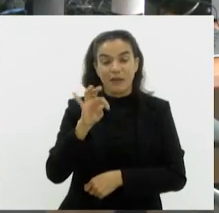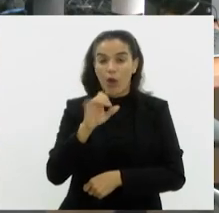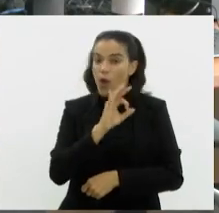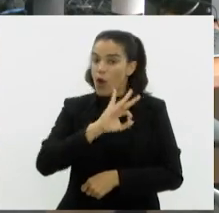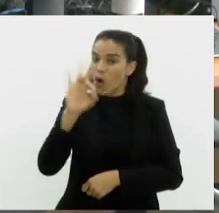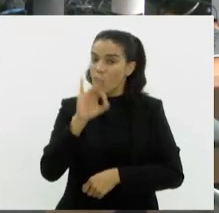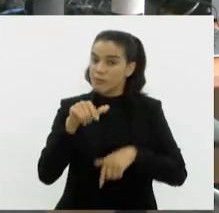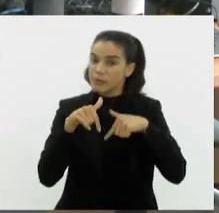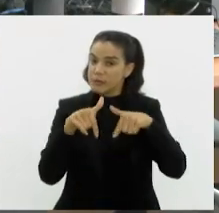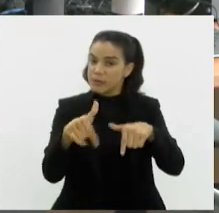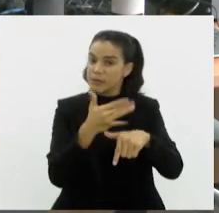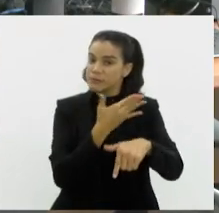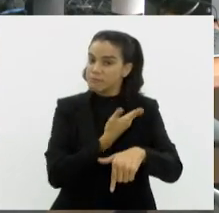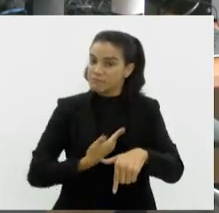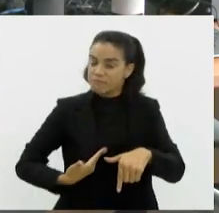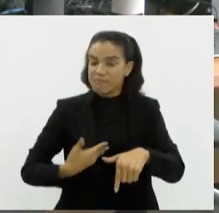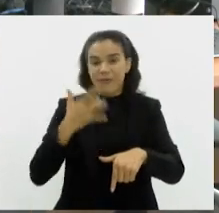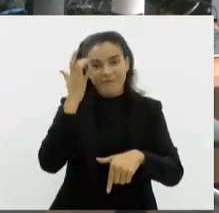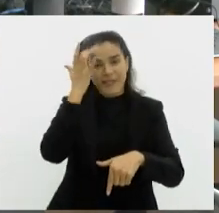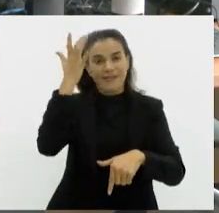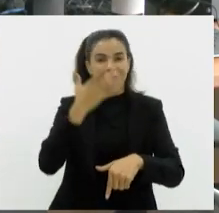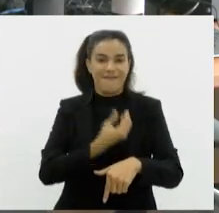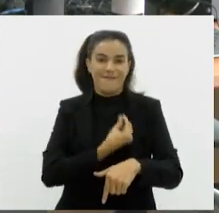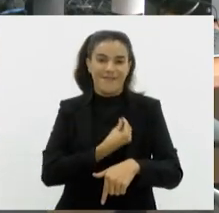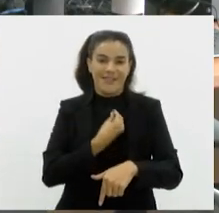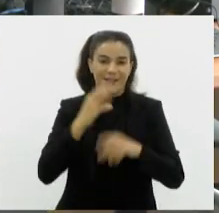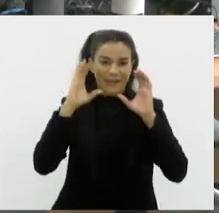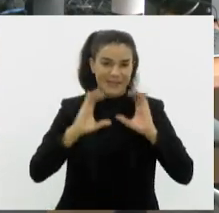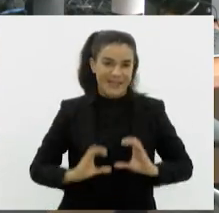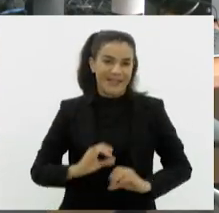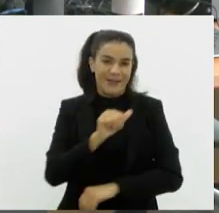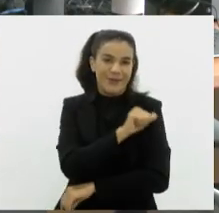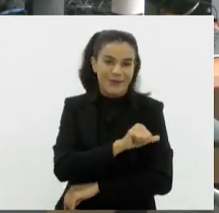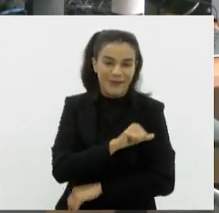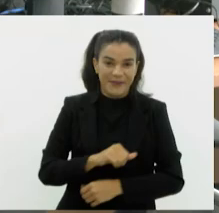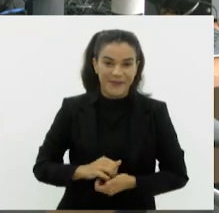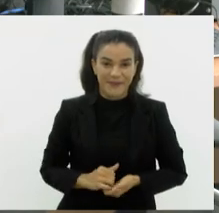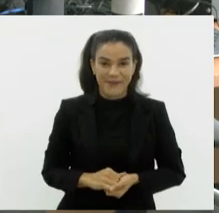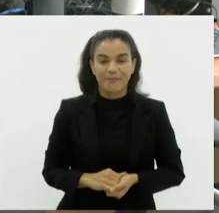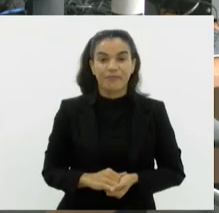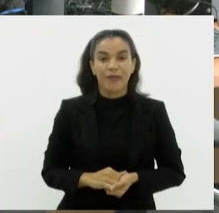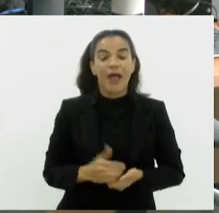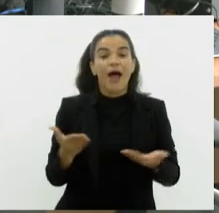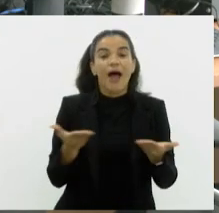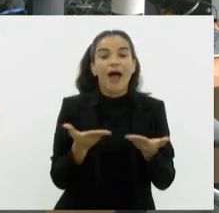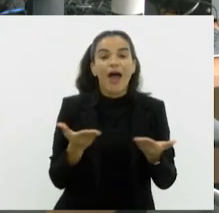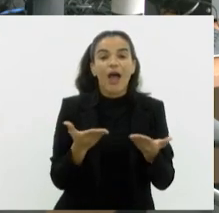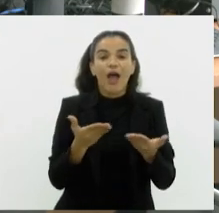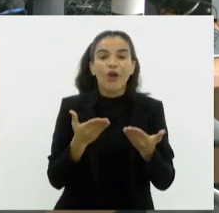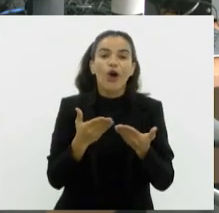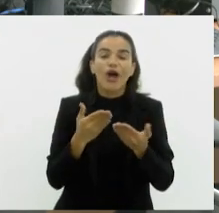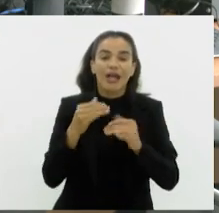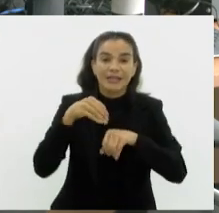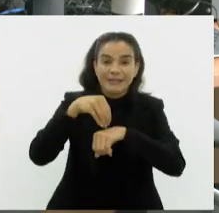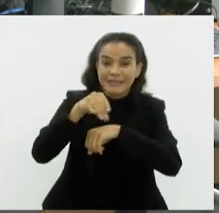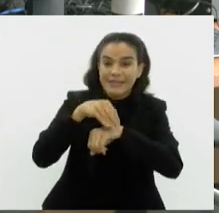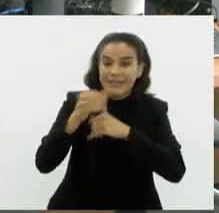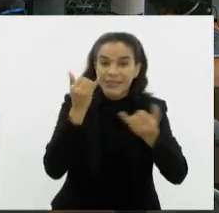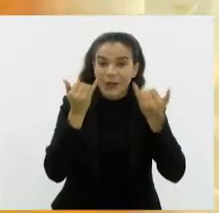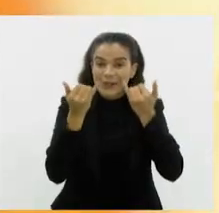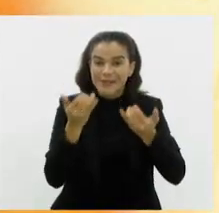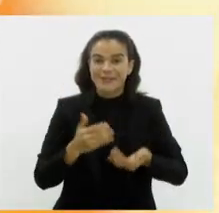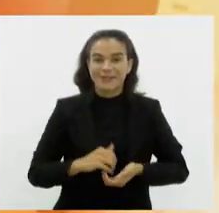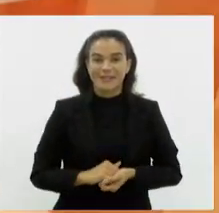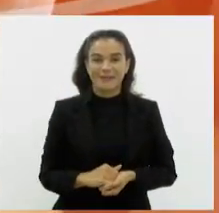iniciativa do governo para facilitar a vida do cidadão fluminense. Muito obrigado, Paulo Vitor. E vamos agora ao nosso giro de notícias de hoje.